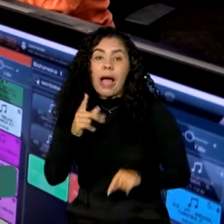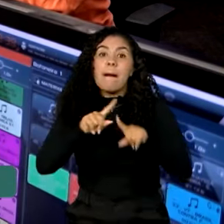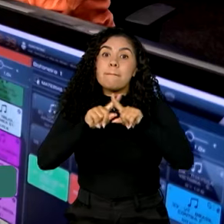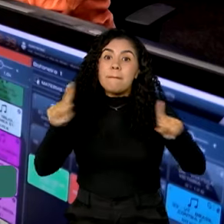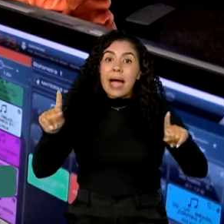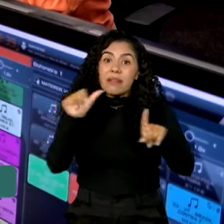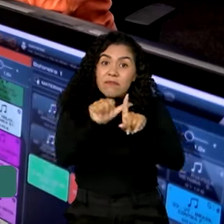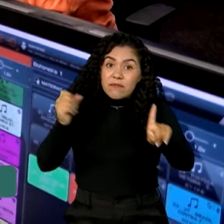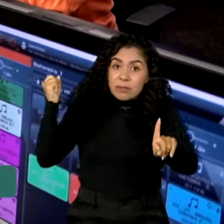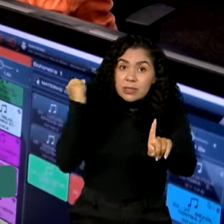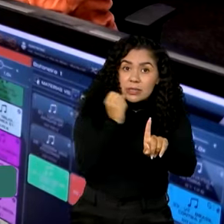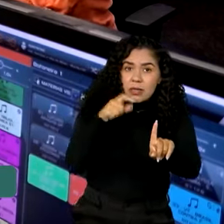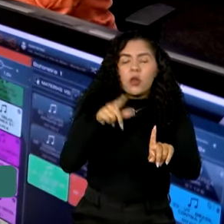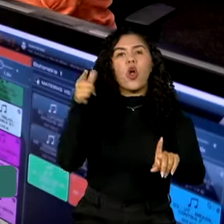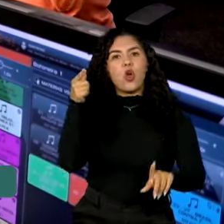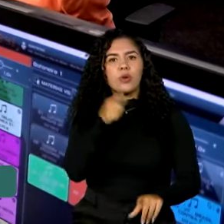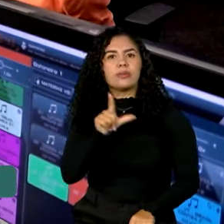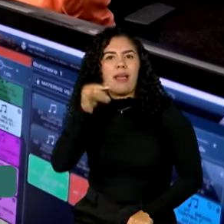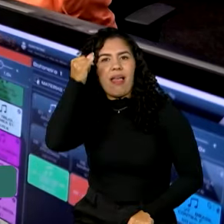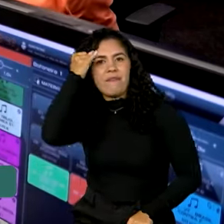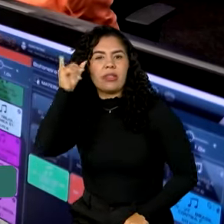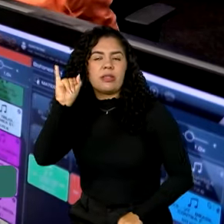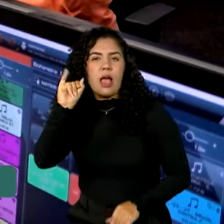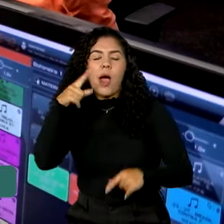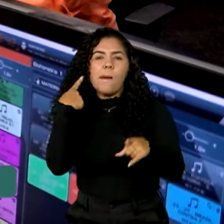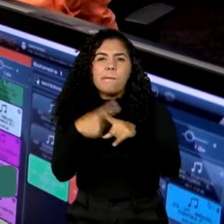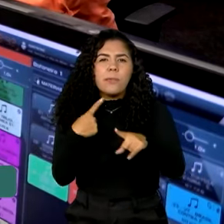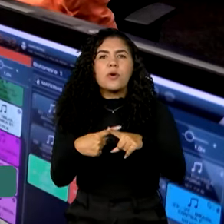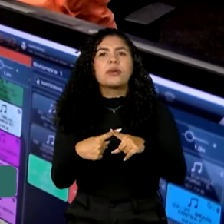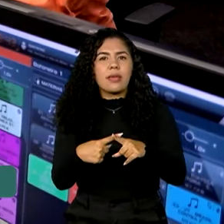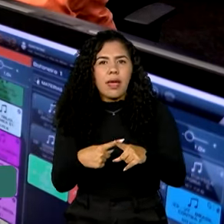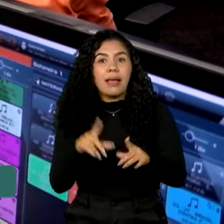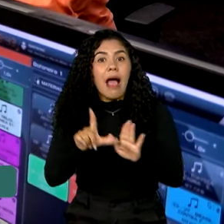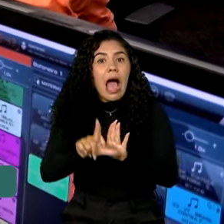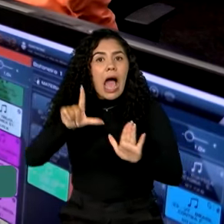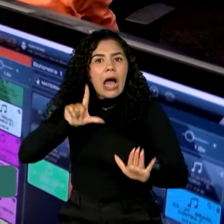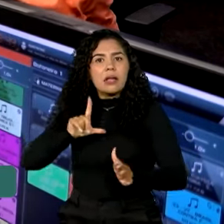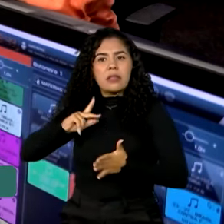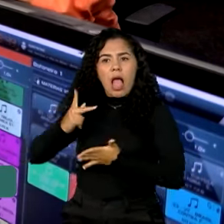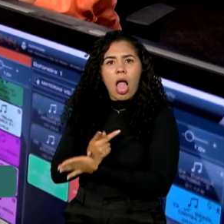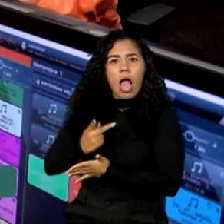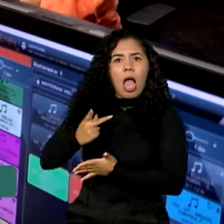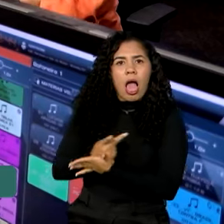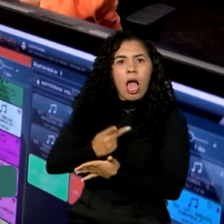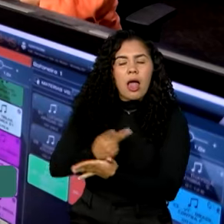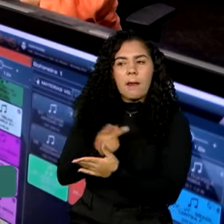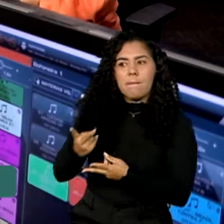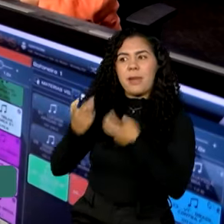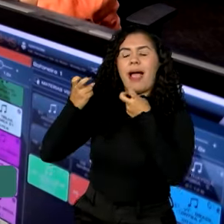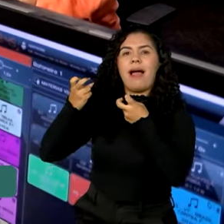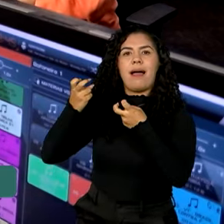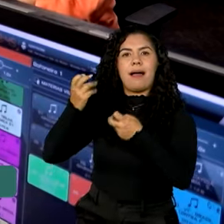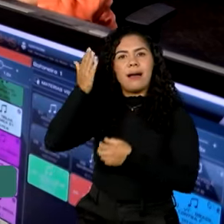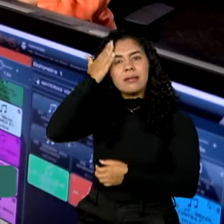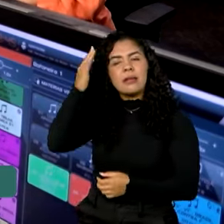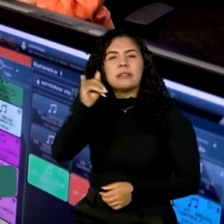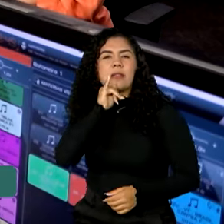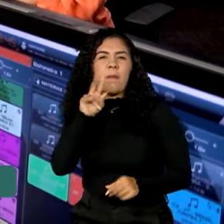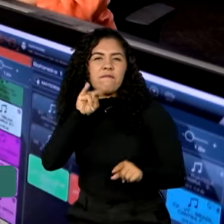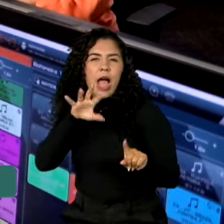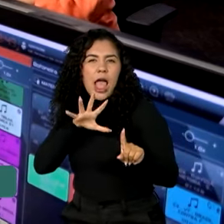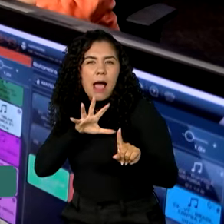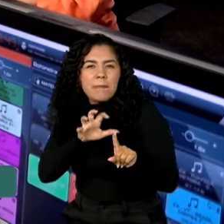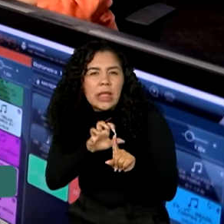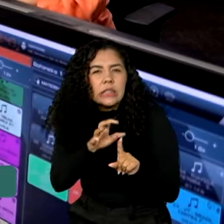feminicídio, você consegue, porque os sinais são dados o tempo todo. Ele vai ameaçar, ele vai